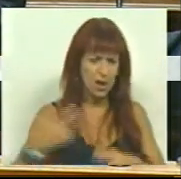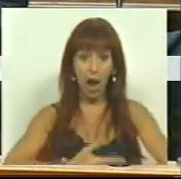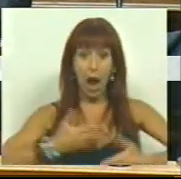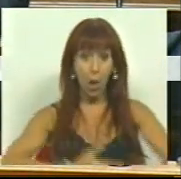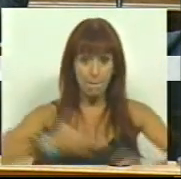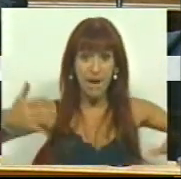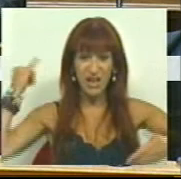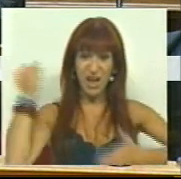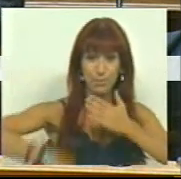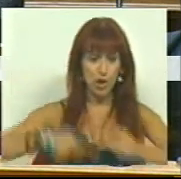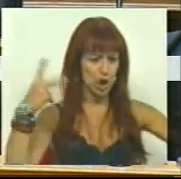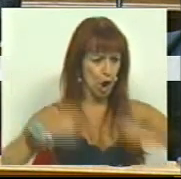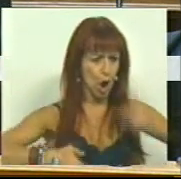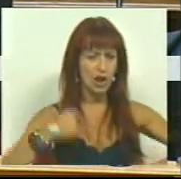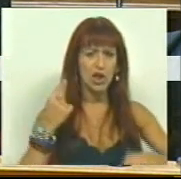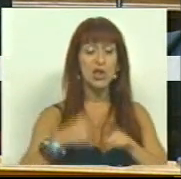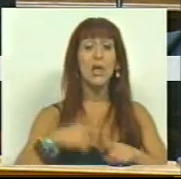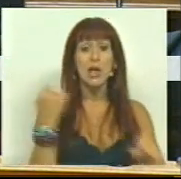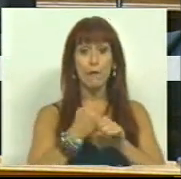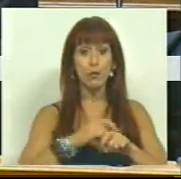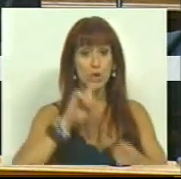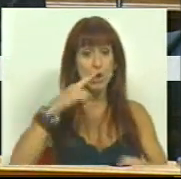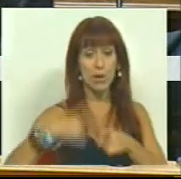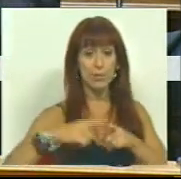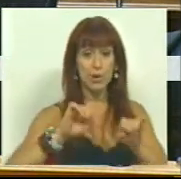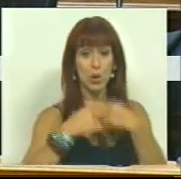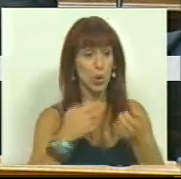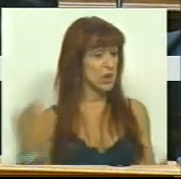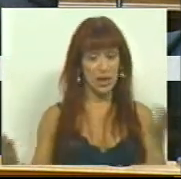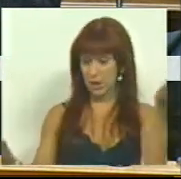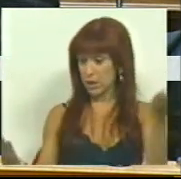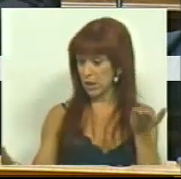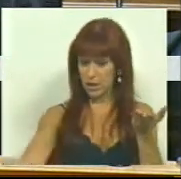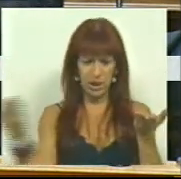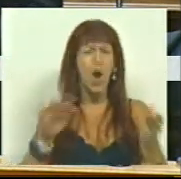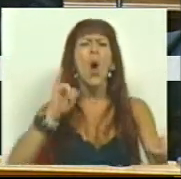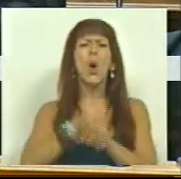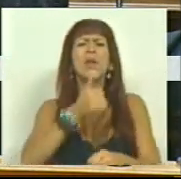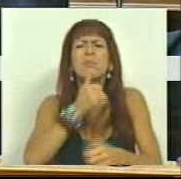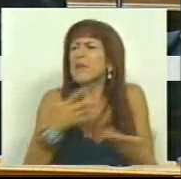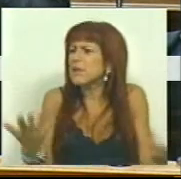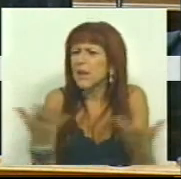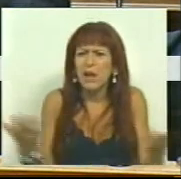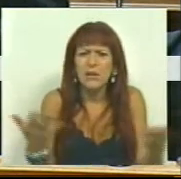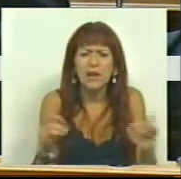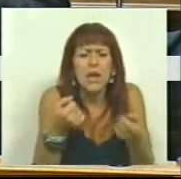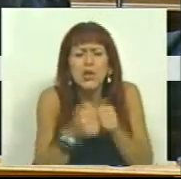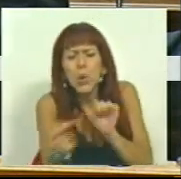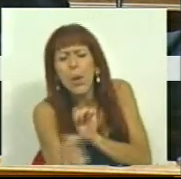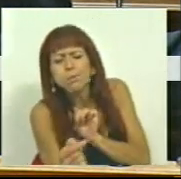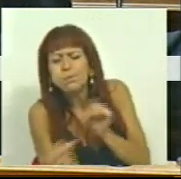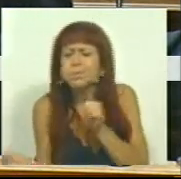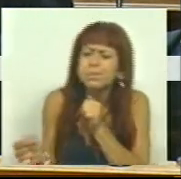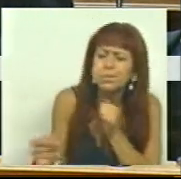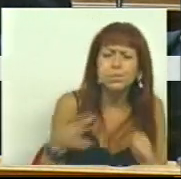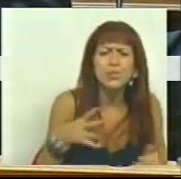impostos e cortes nas funções e prestações sociais que estão apresentadas, quais são as outras medidas que estão a esconder aos